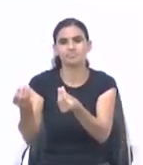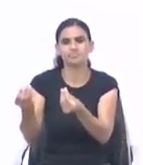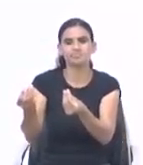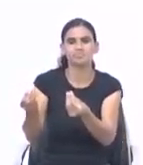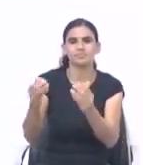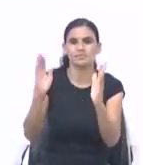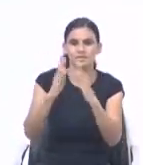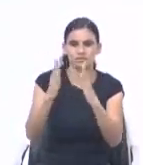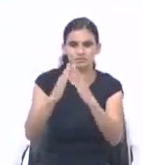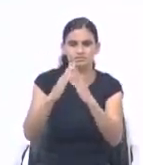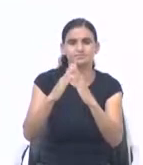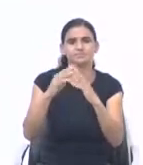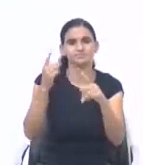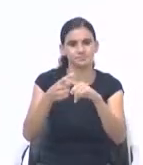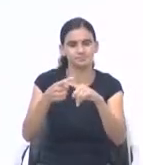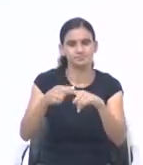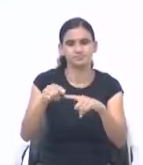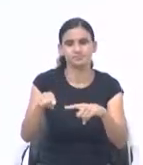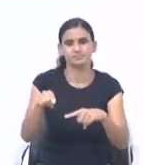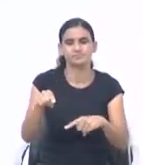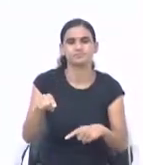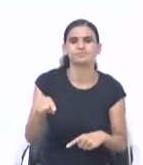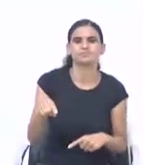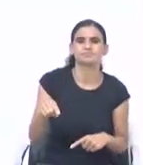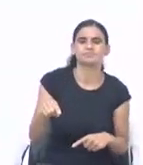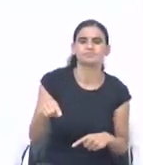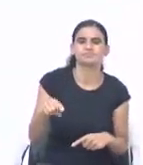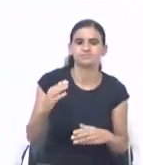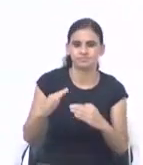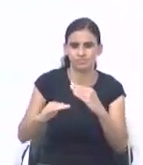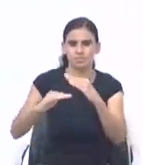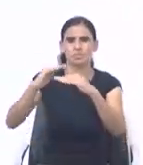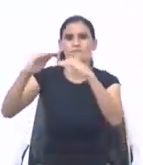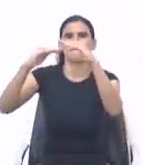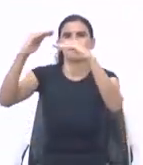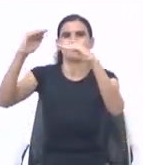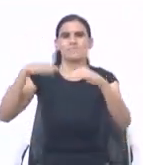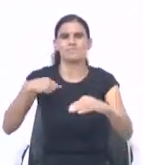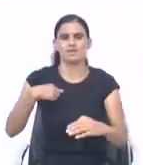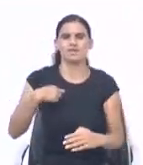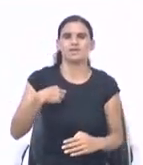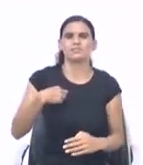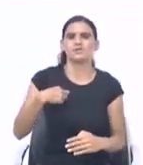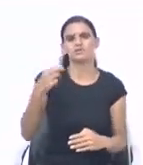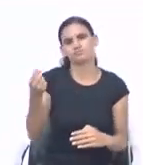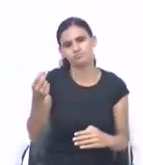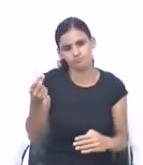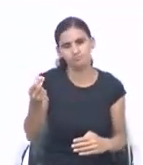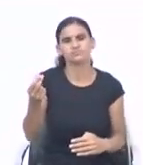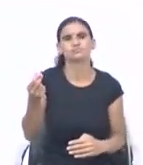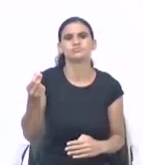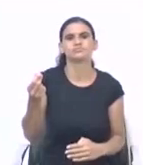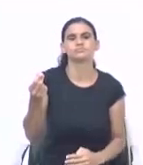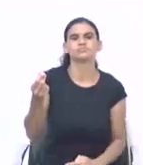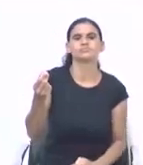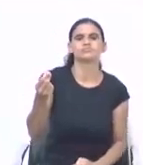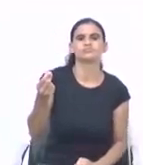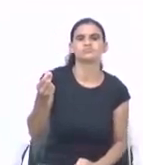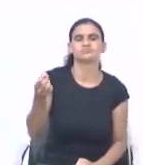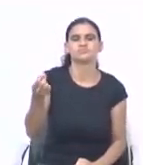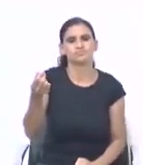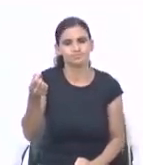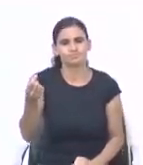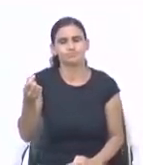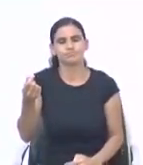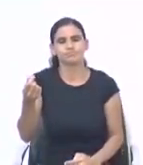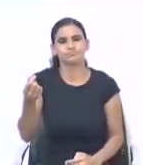Quanto mais oferta eu declarar. Assim então Deus aumenta a minha sementeira. Deus aumenta a minha oferta. Deus aumenta.